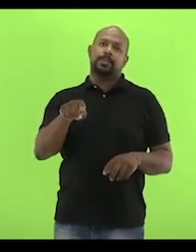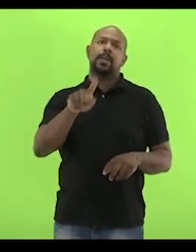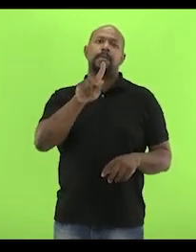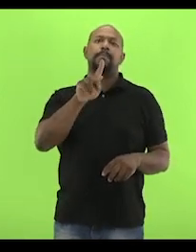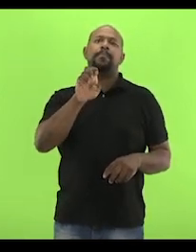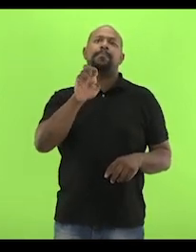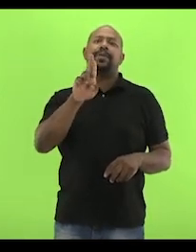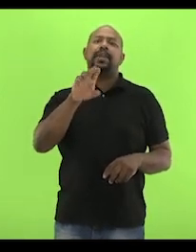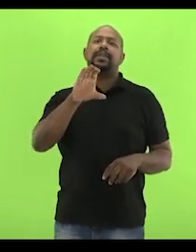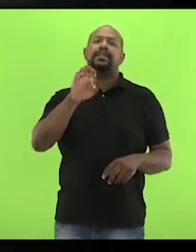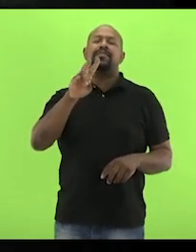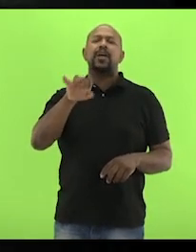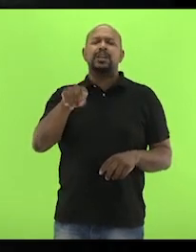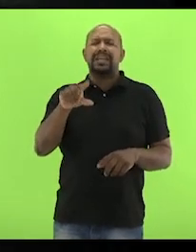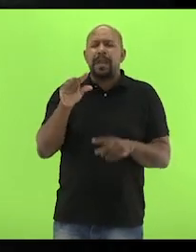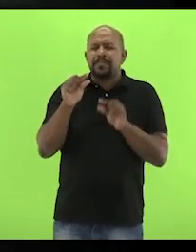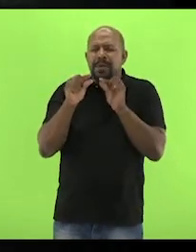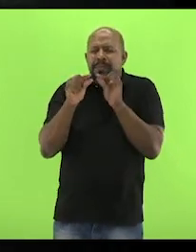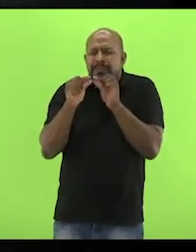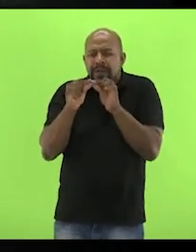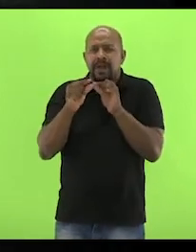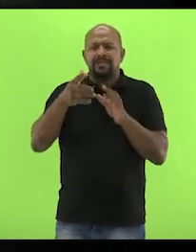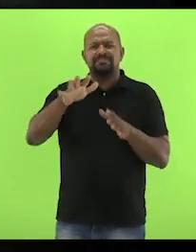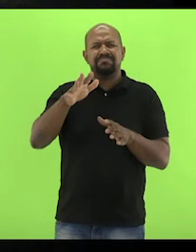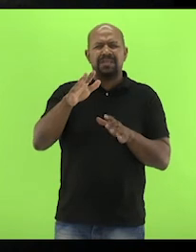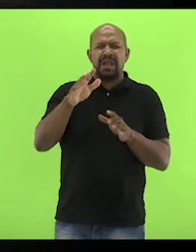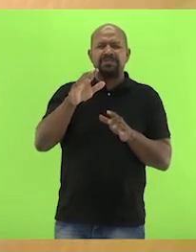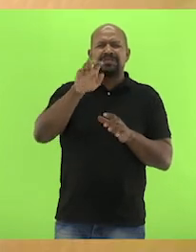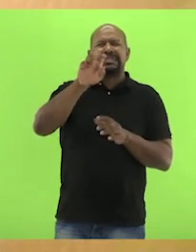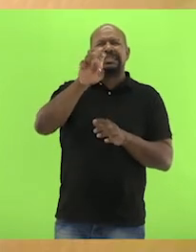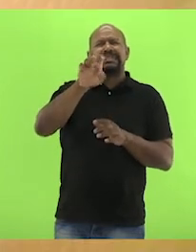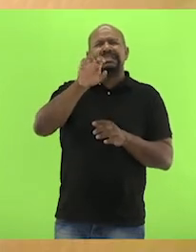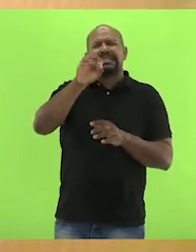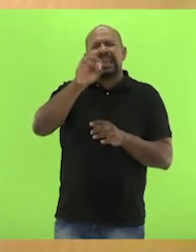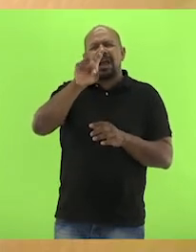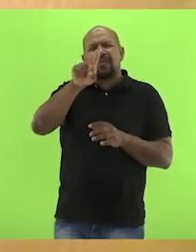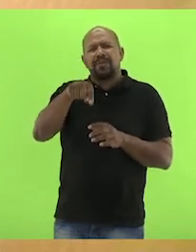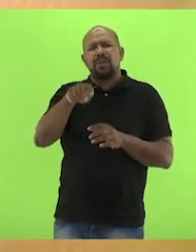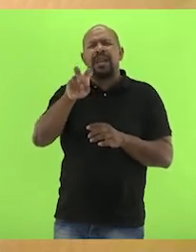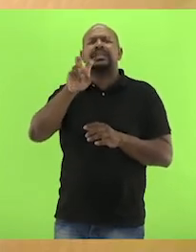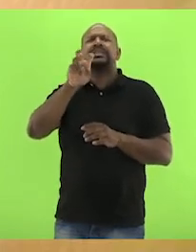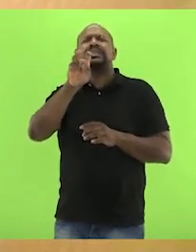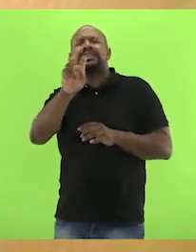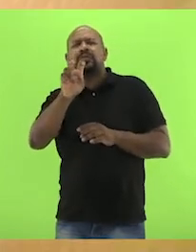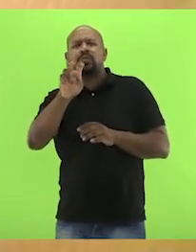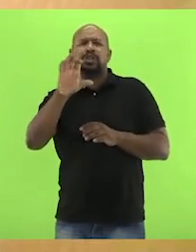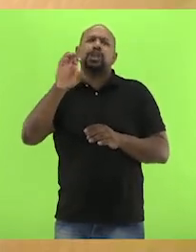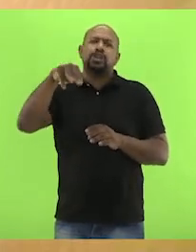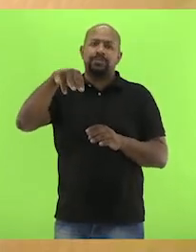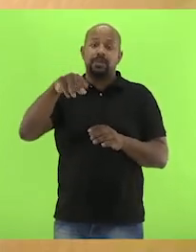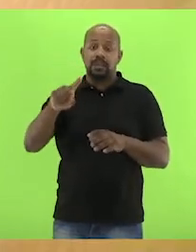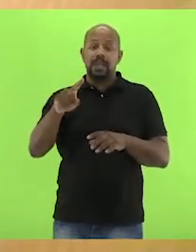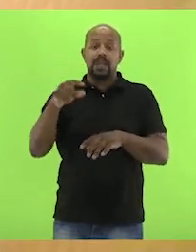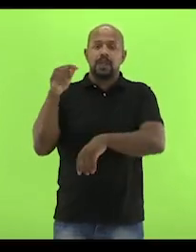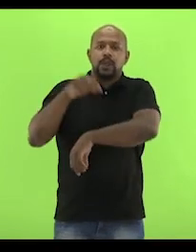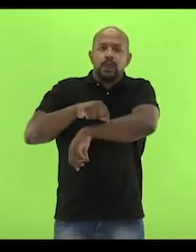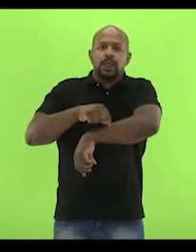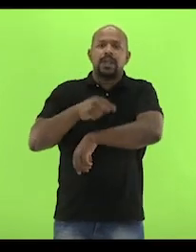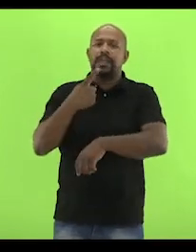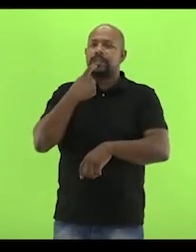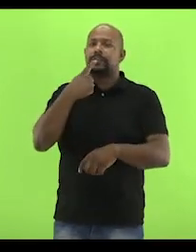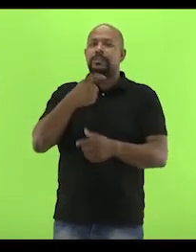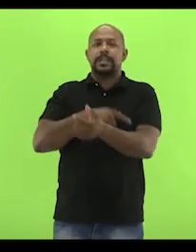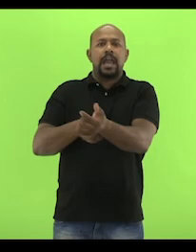percevejo. pequeno que mede cerca de meio centímetro. Ele se alimenta de sangue e não voa. Diferentes